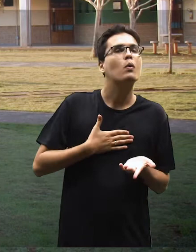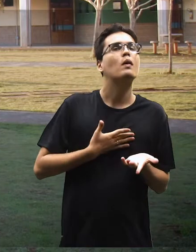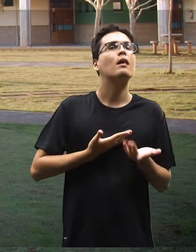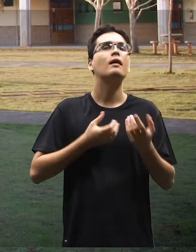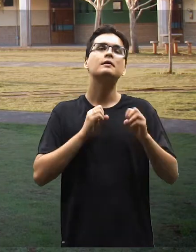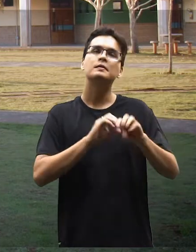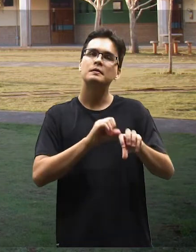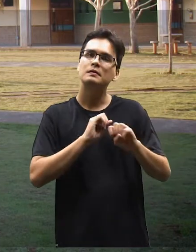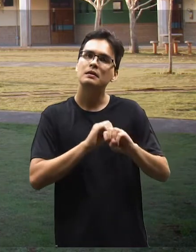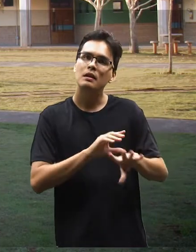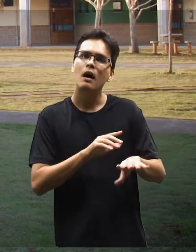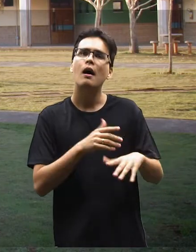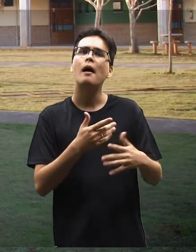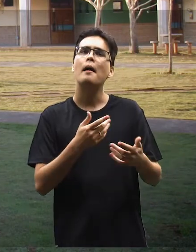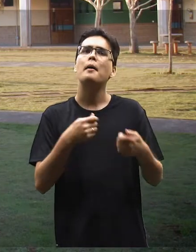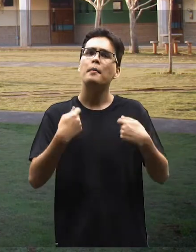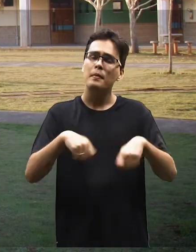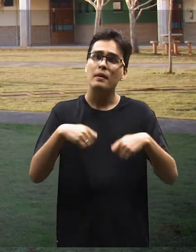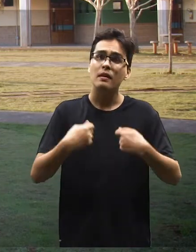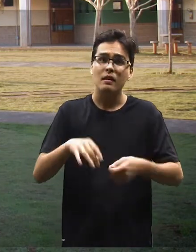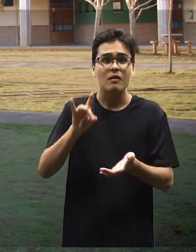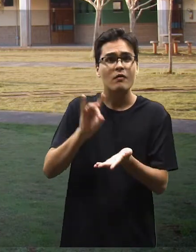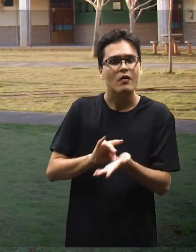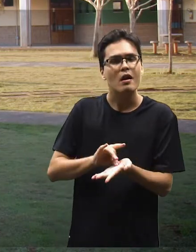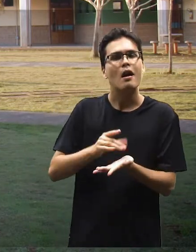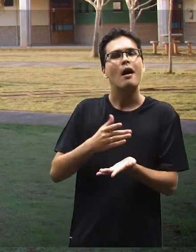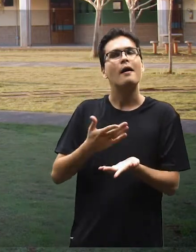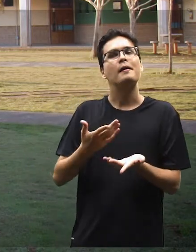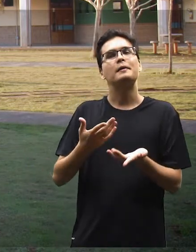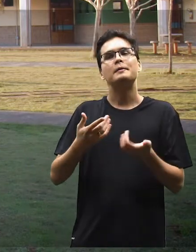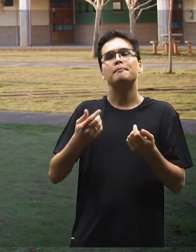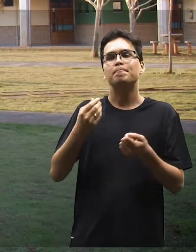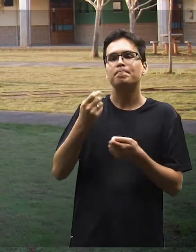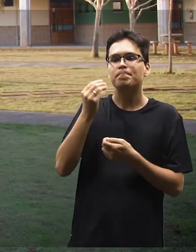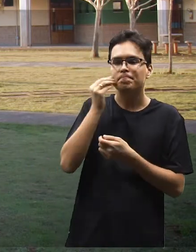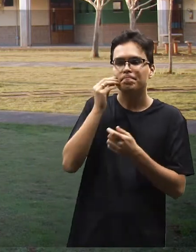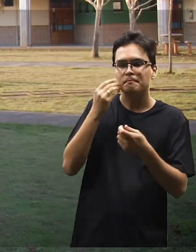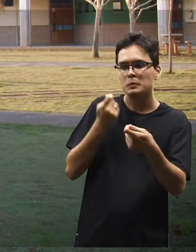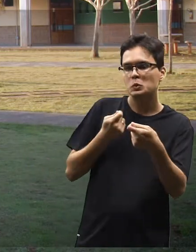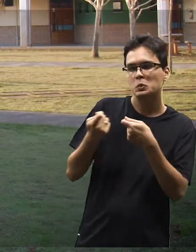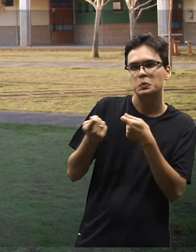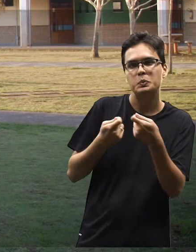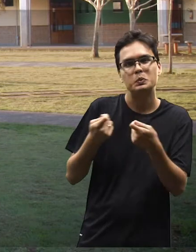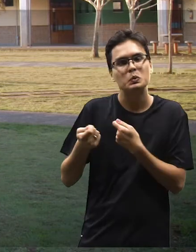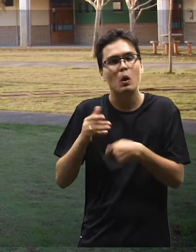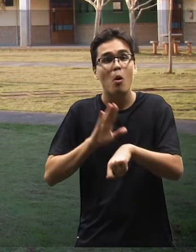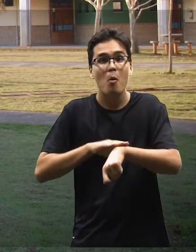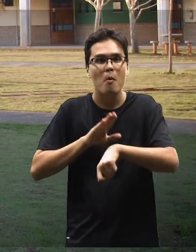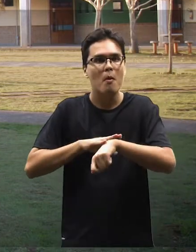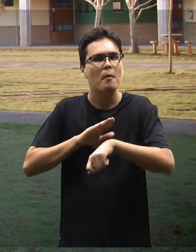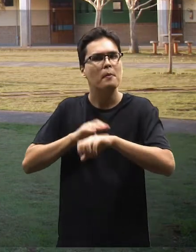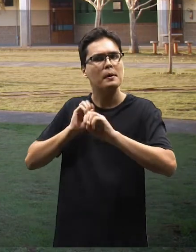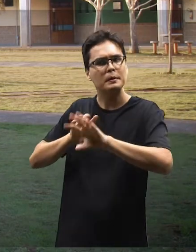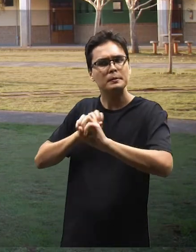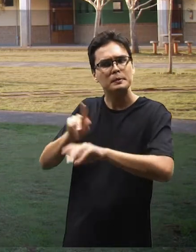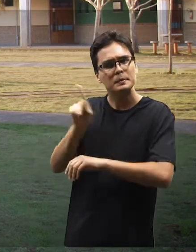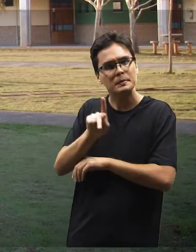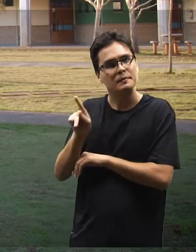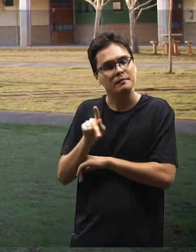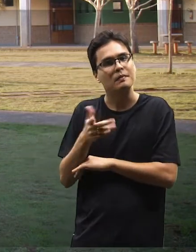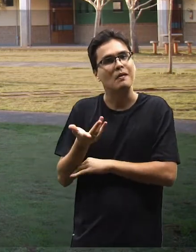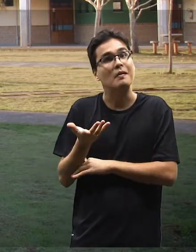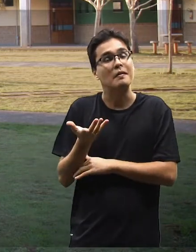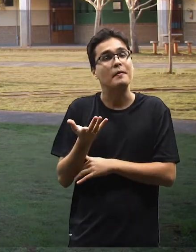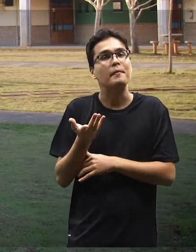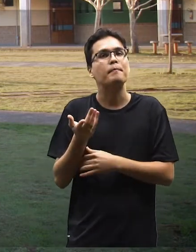de lecionar, que ele realmente tenha um jogo de cintura, para ser realmente